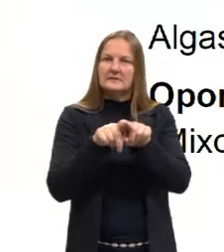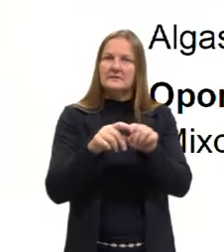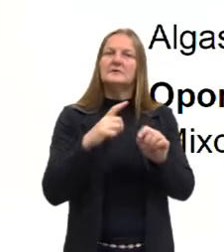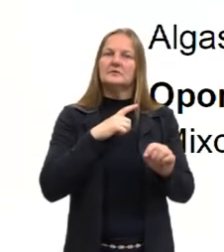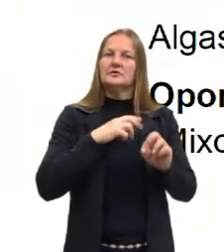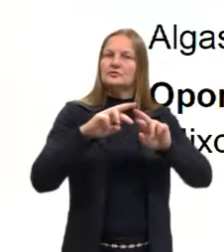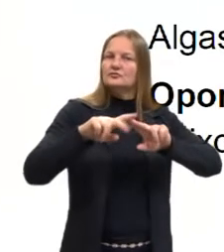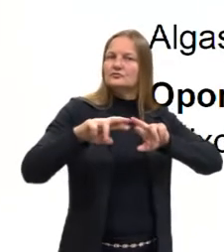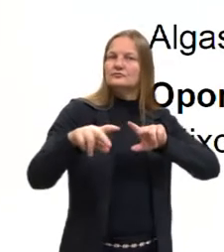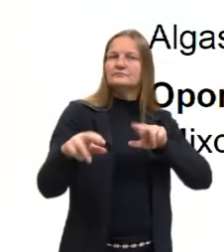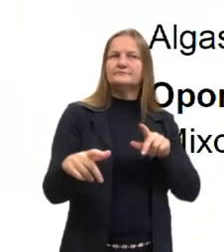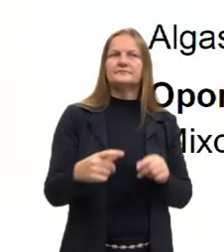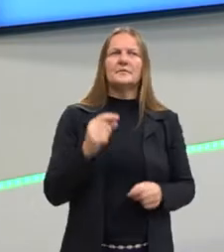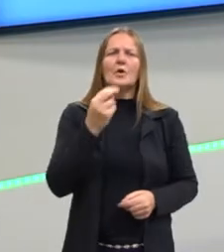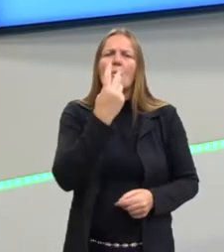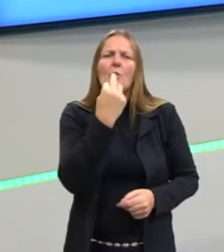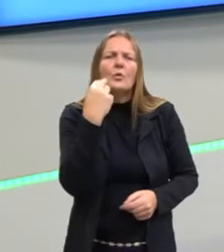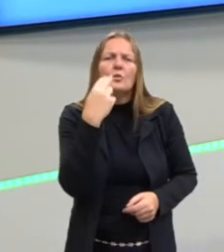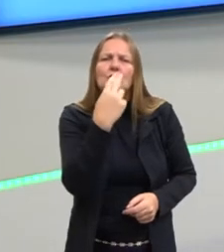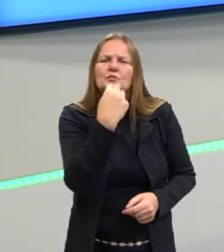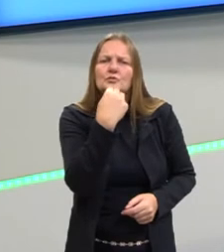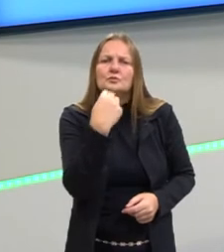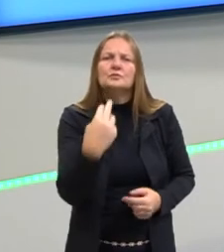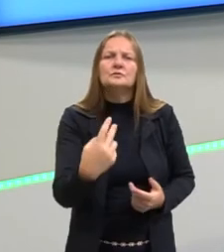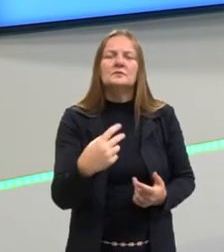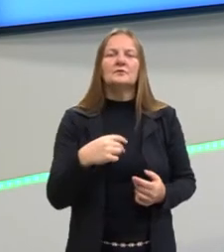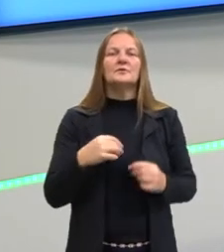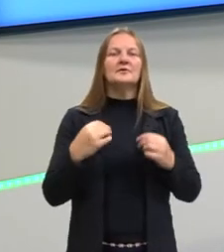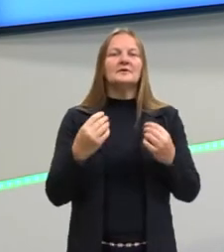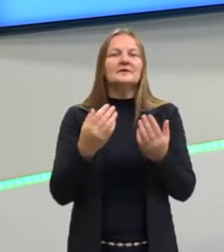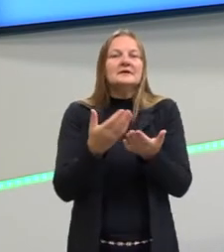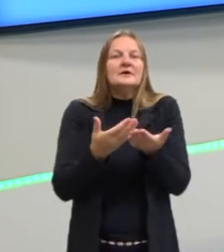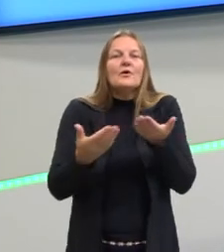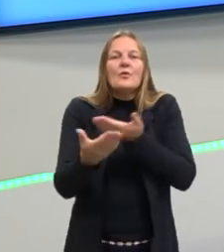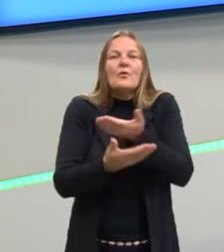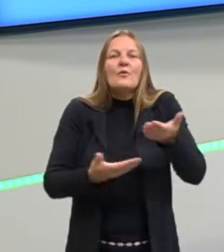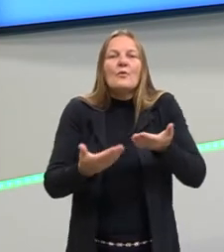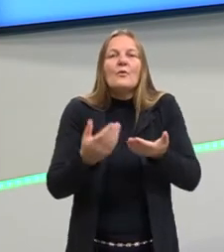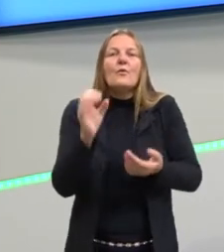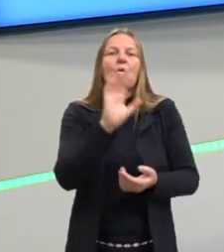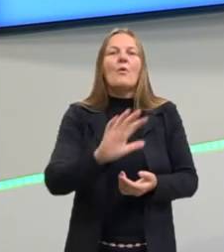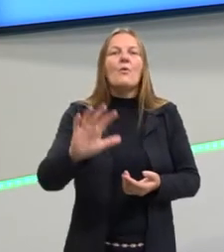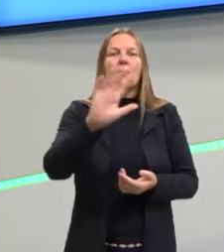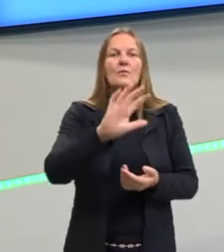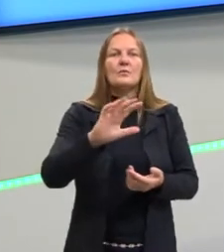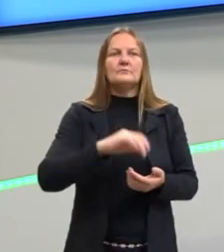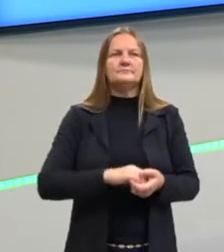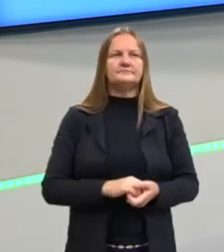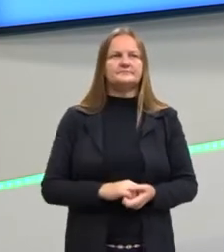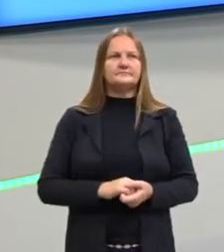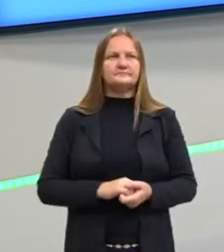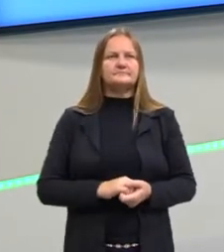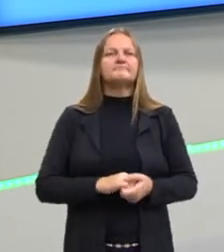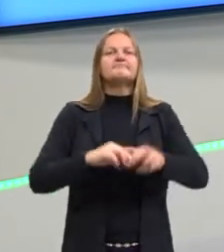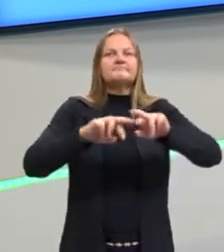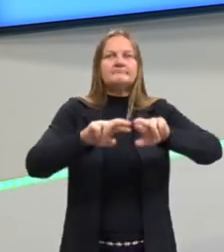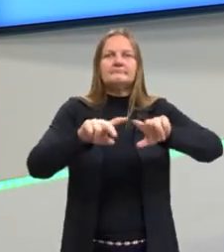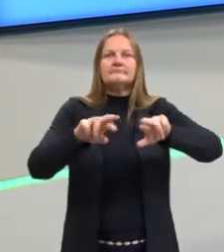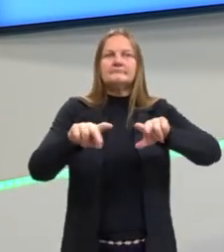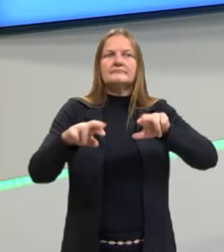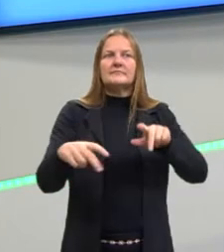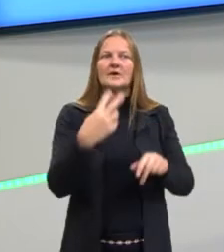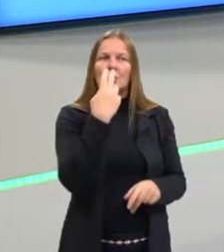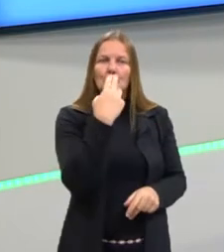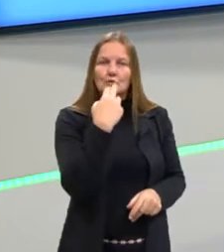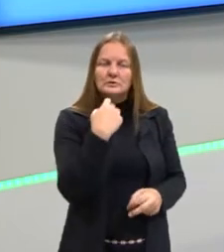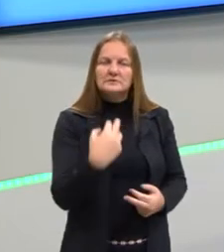A nutrição, então, dessa bicharada toda, de forma geral. Bom, é uma grande diversidade. Tem várias